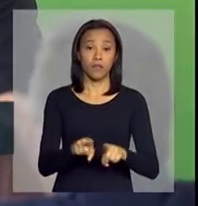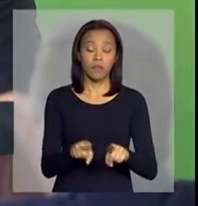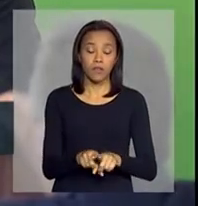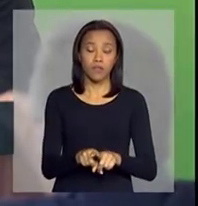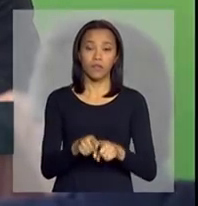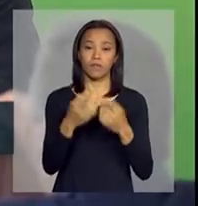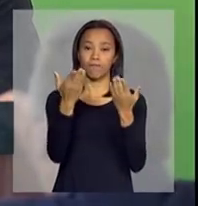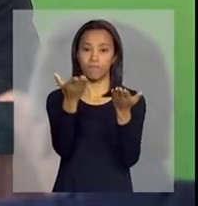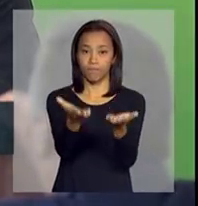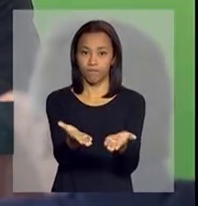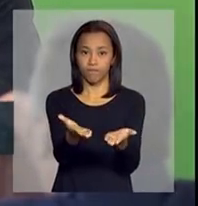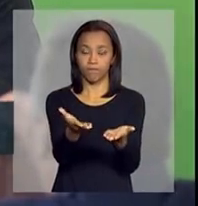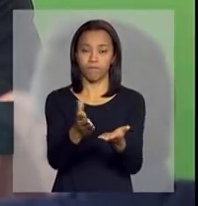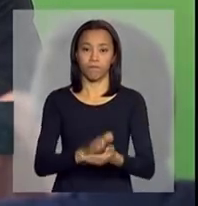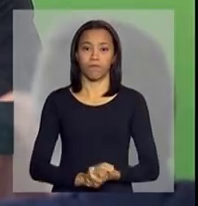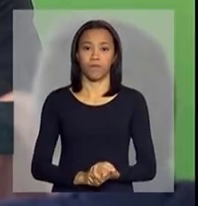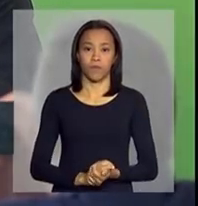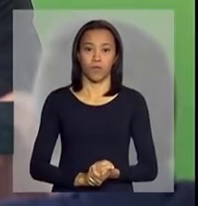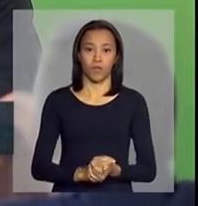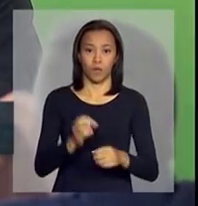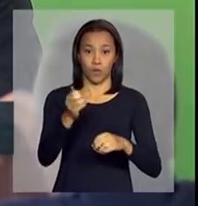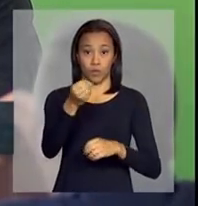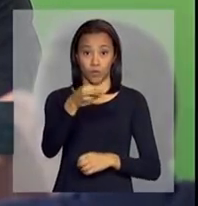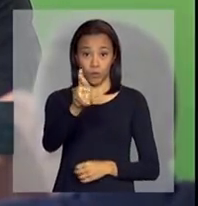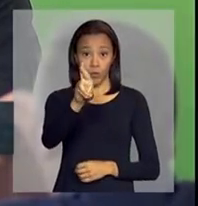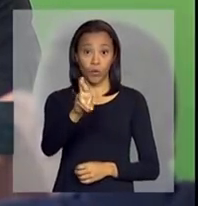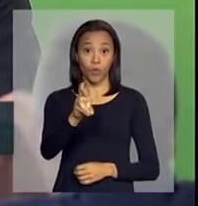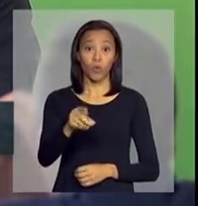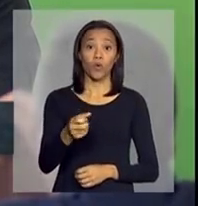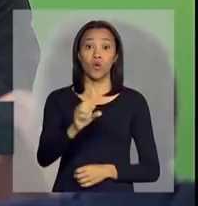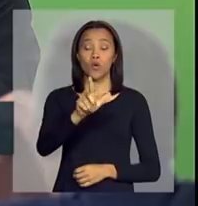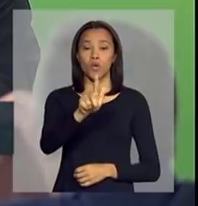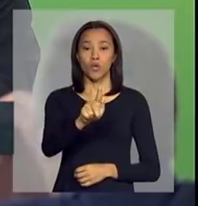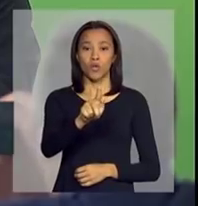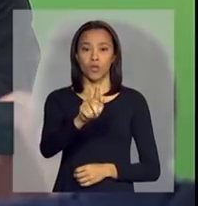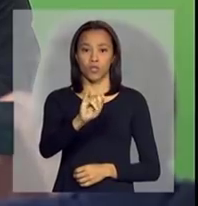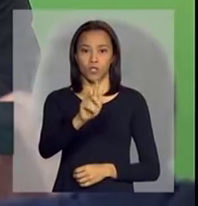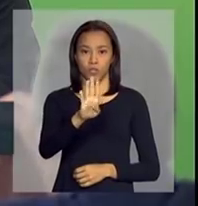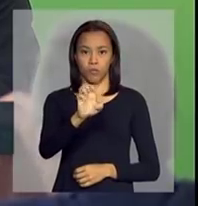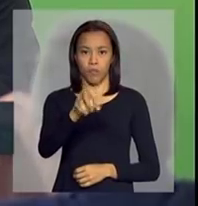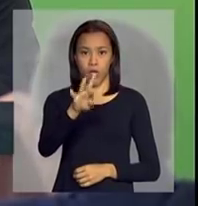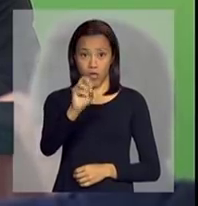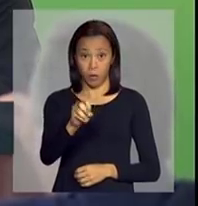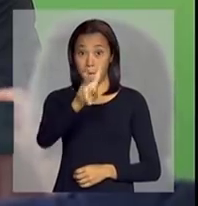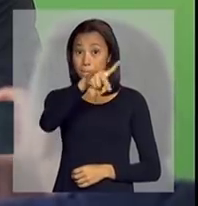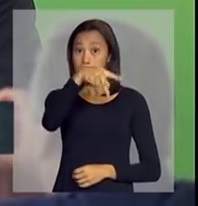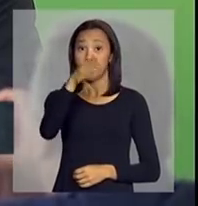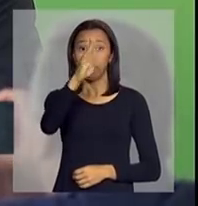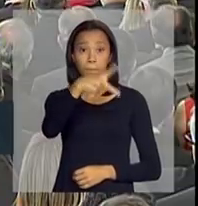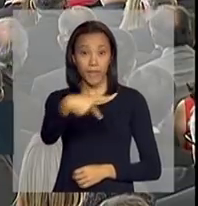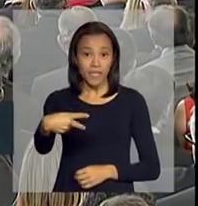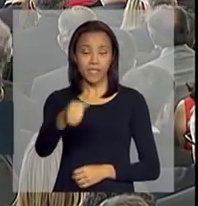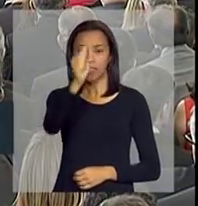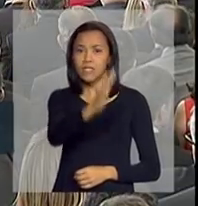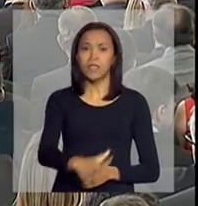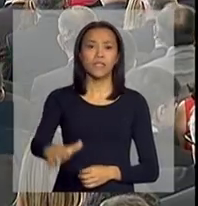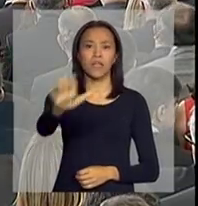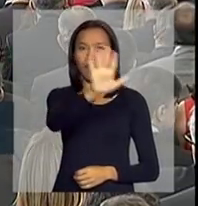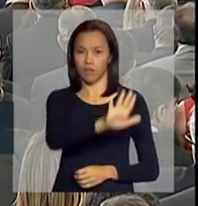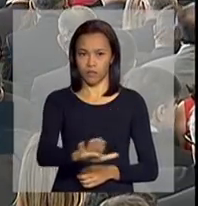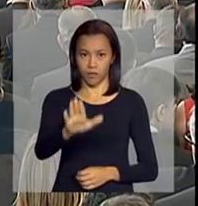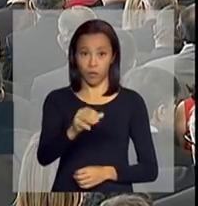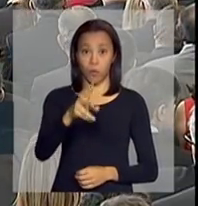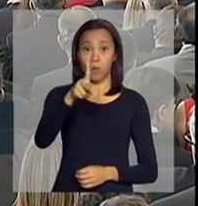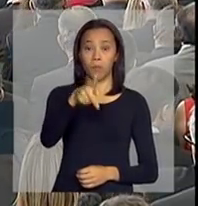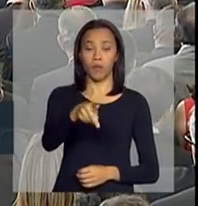doutor Gilberto Kassab, presidente nacional do PSD, meu